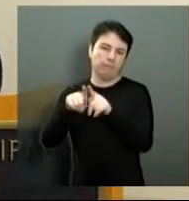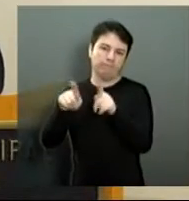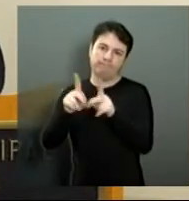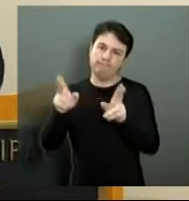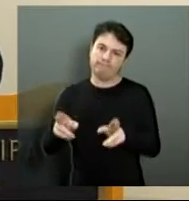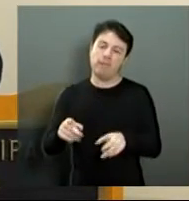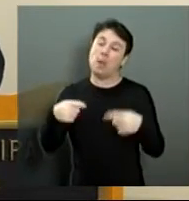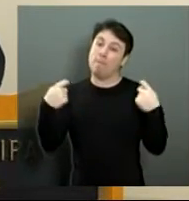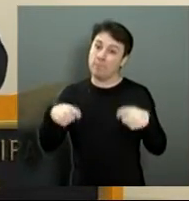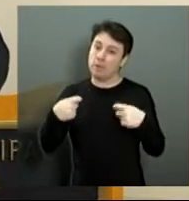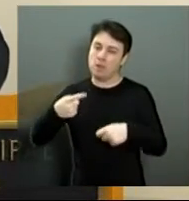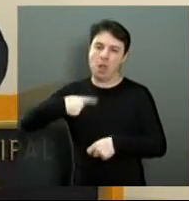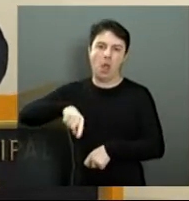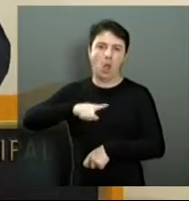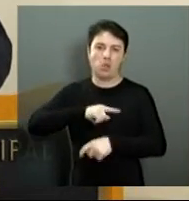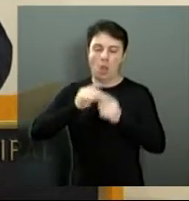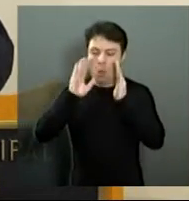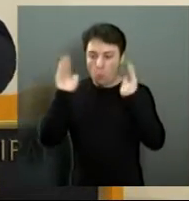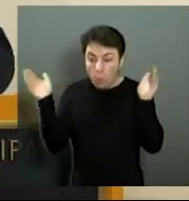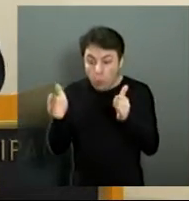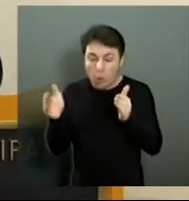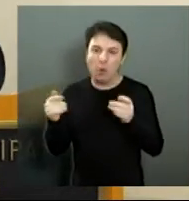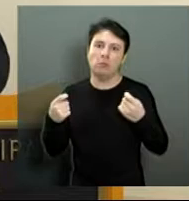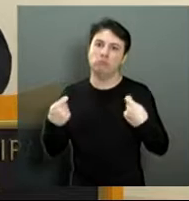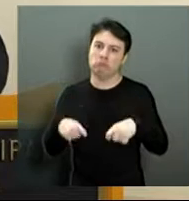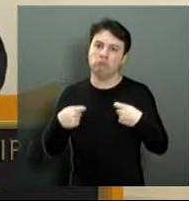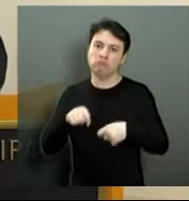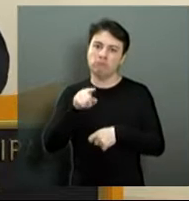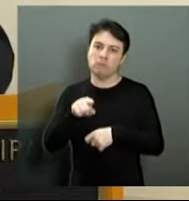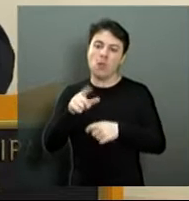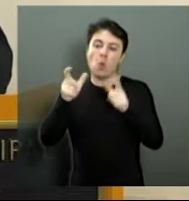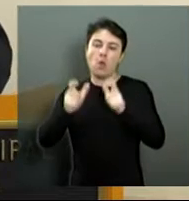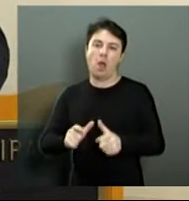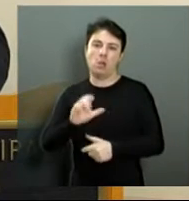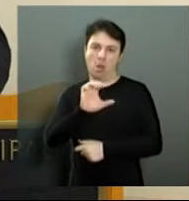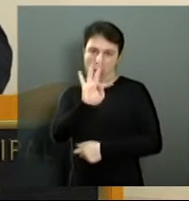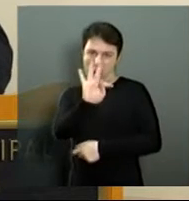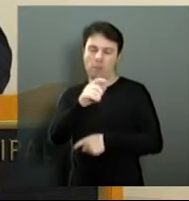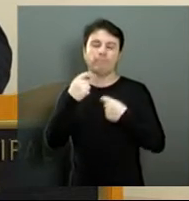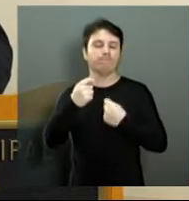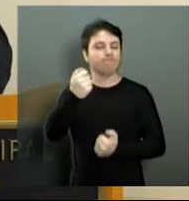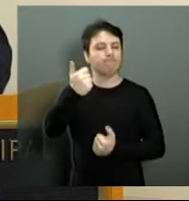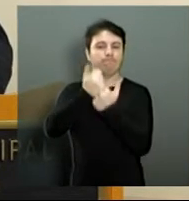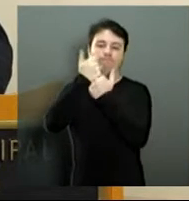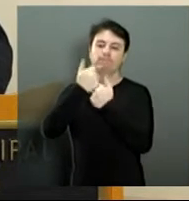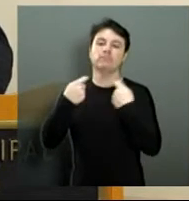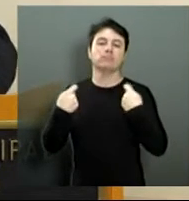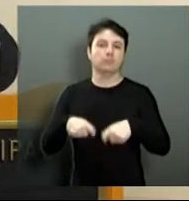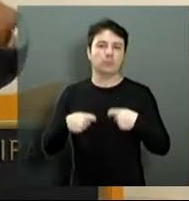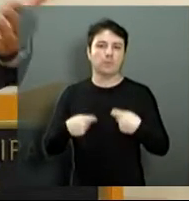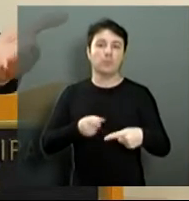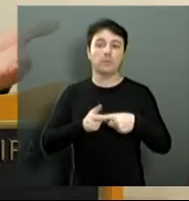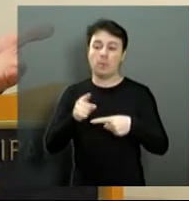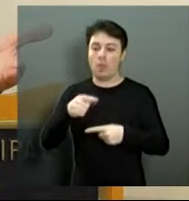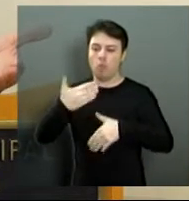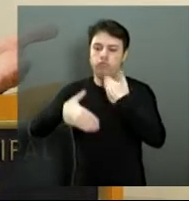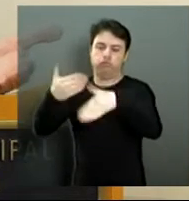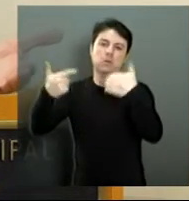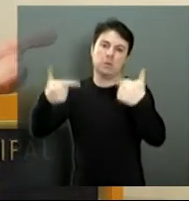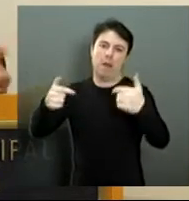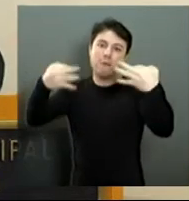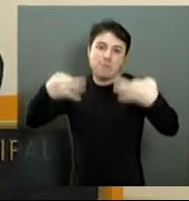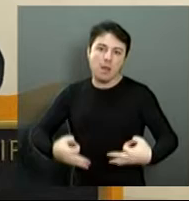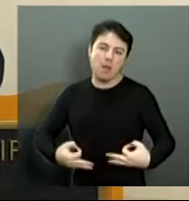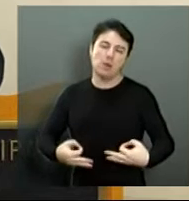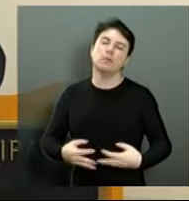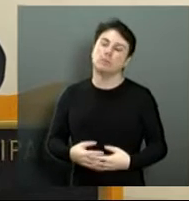nós precisamos dar uma atenção, realmente, ao Conselho Tutelar, dar um total apoio para que possa desempenhar com eficácia as suas